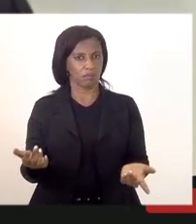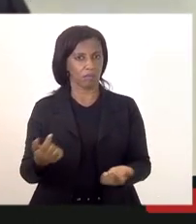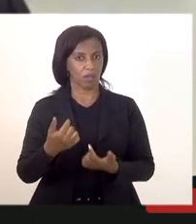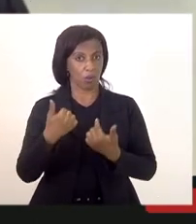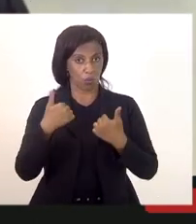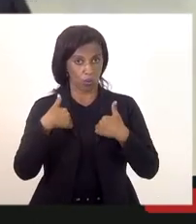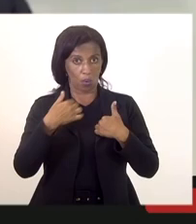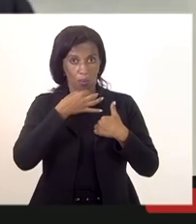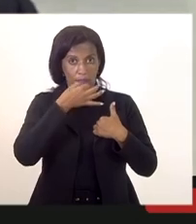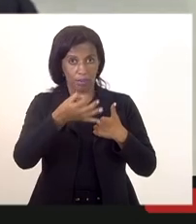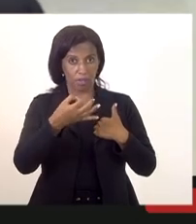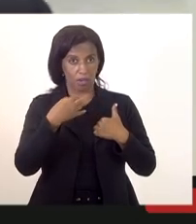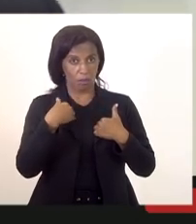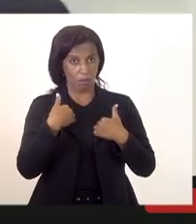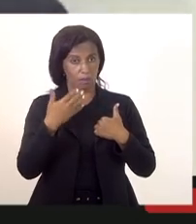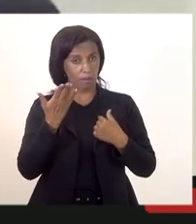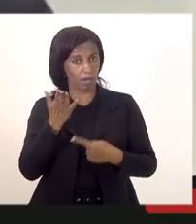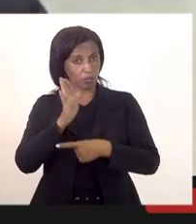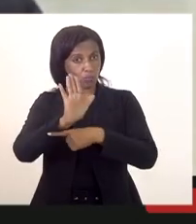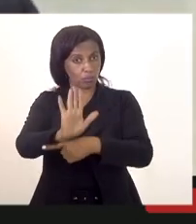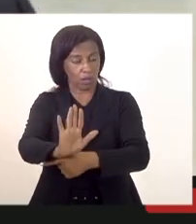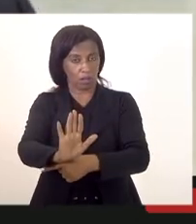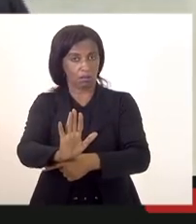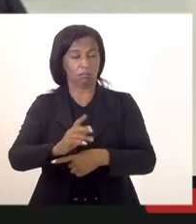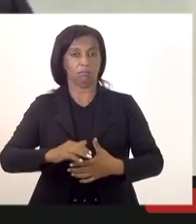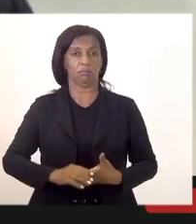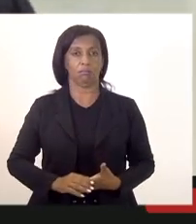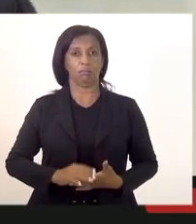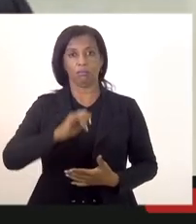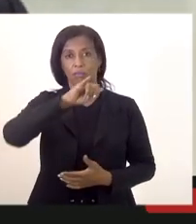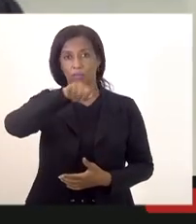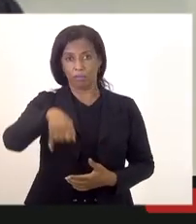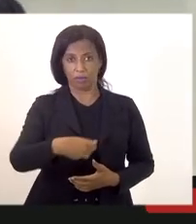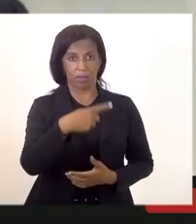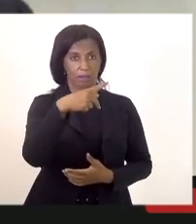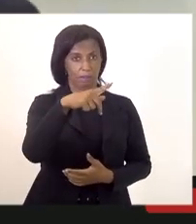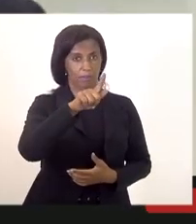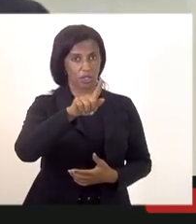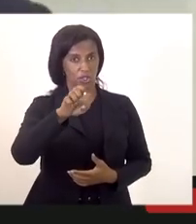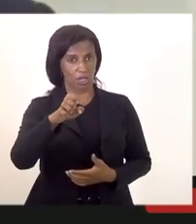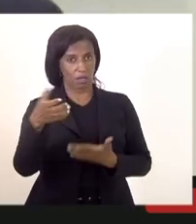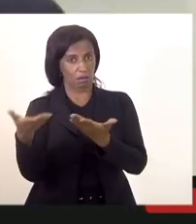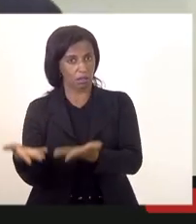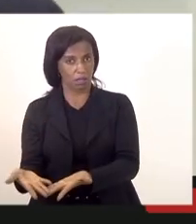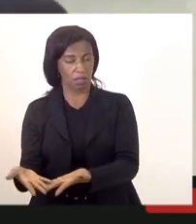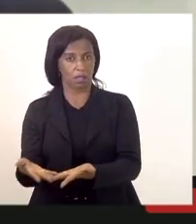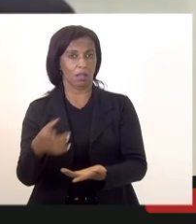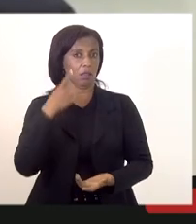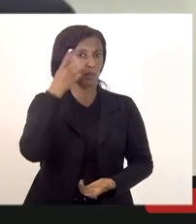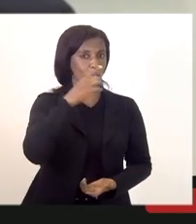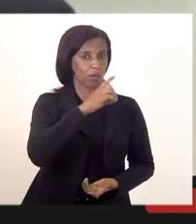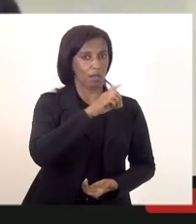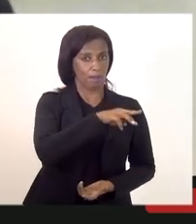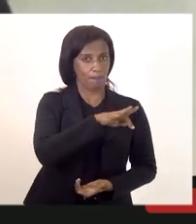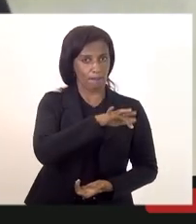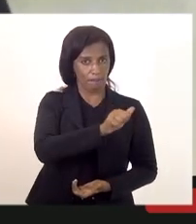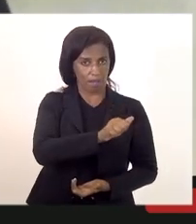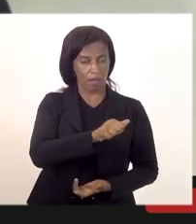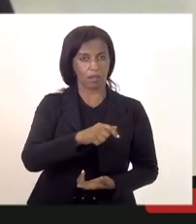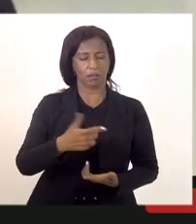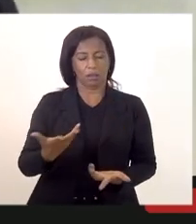tentar dar resolutividade ao problema aproveitando que está a PGE aqui deputada Mata Rocha é que aqueles que foram